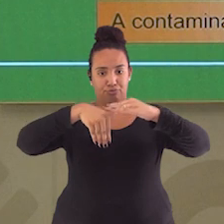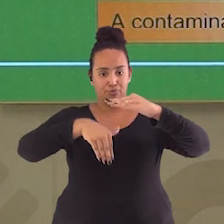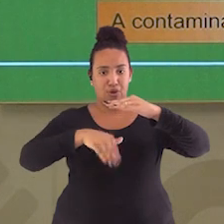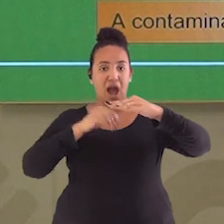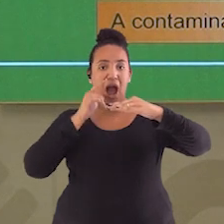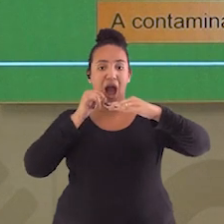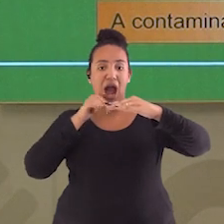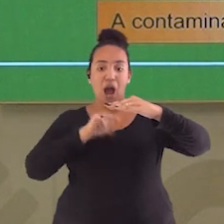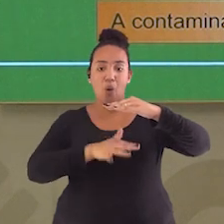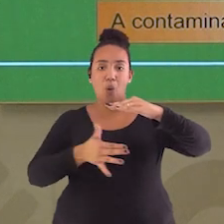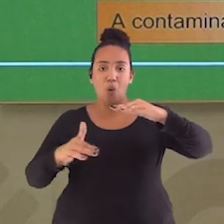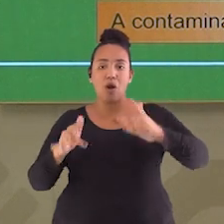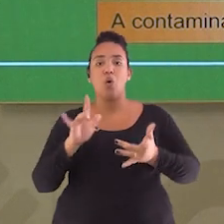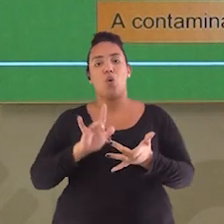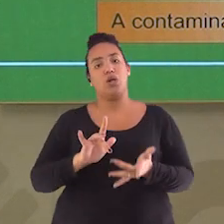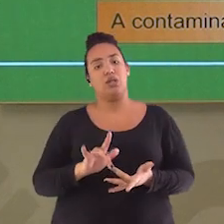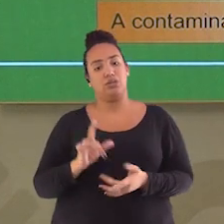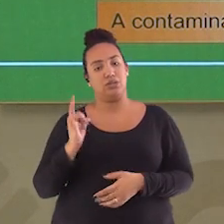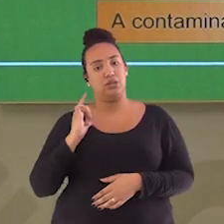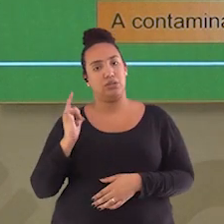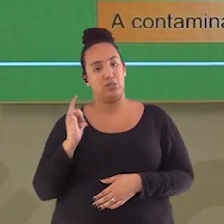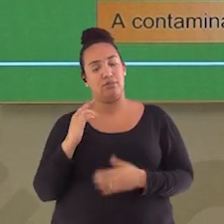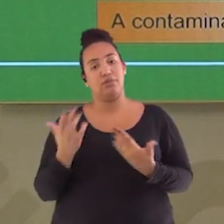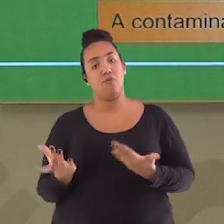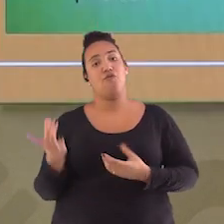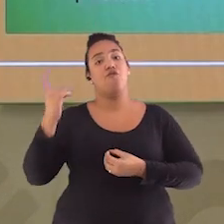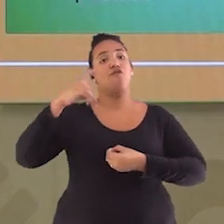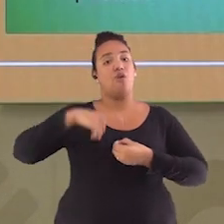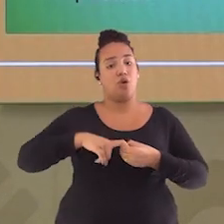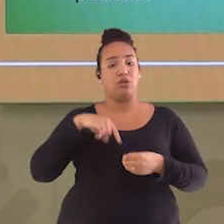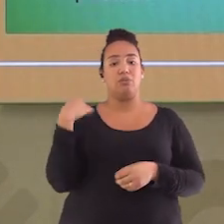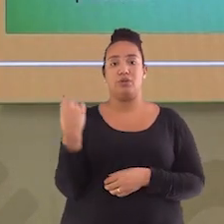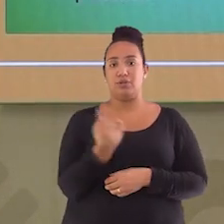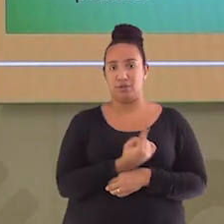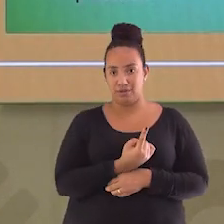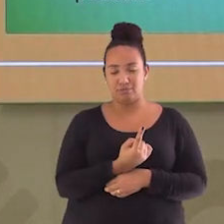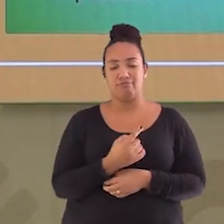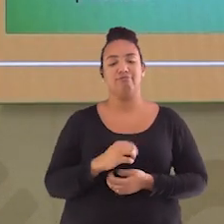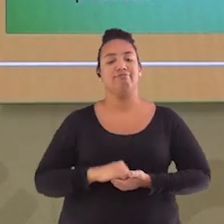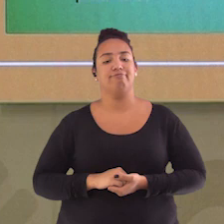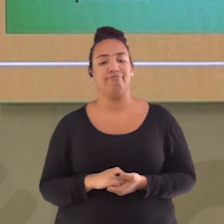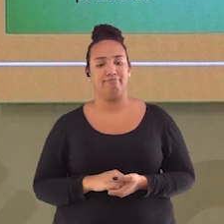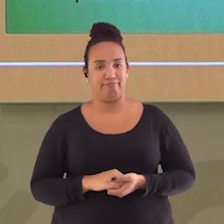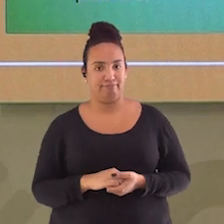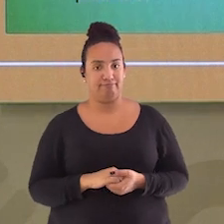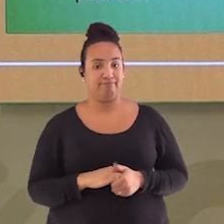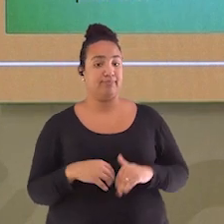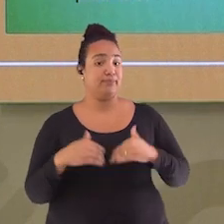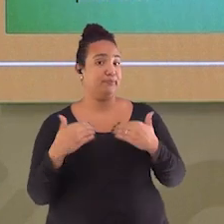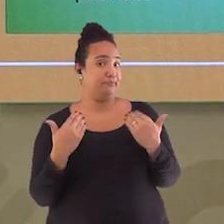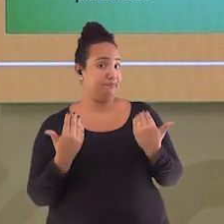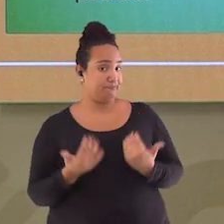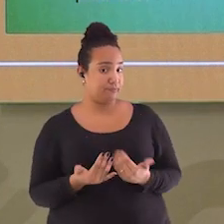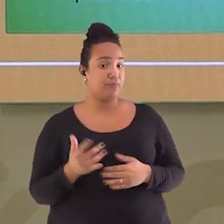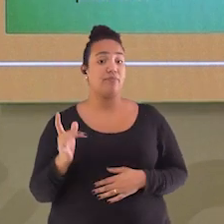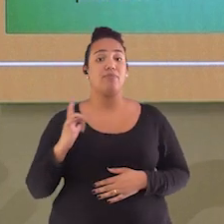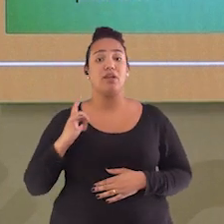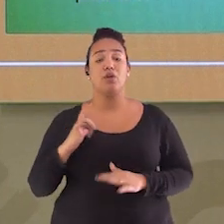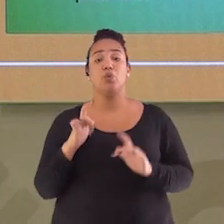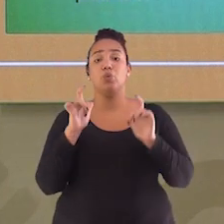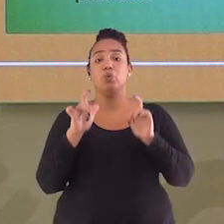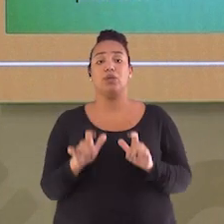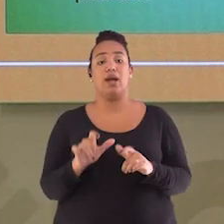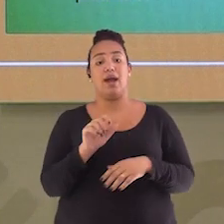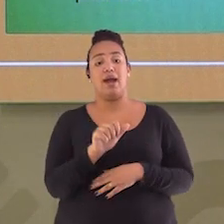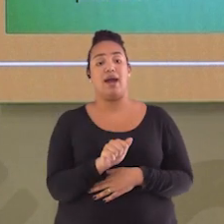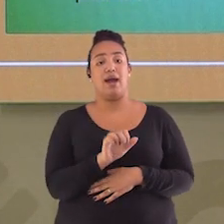poços, lagos e rios, ou seja, volta pra gente. Como alternativa, existem aterros sanitários, que